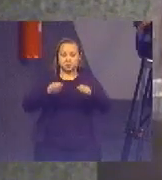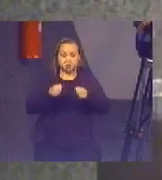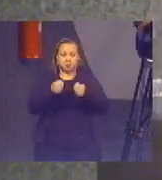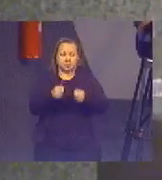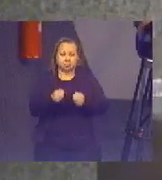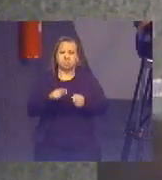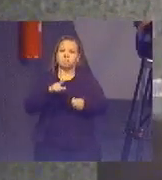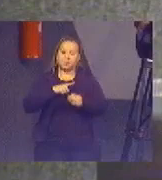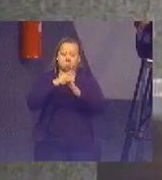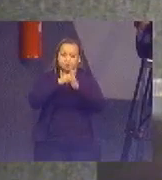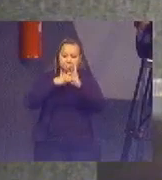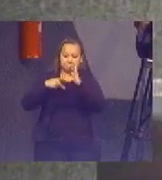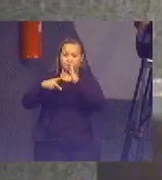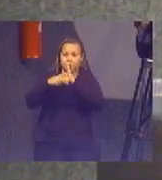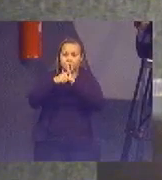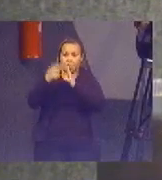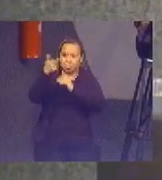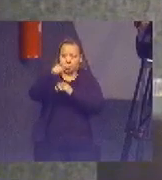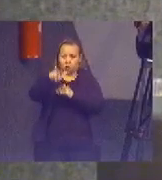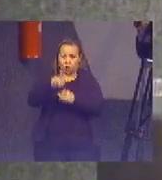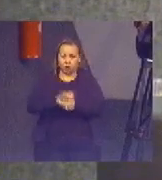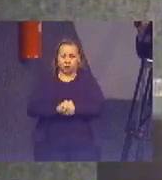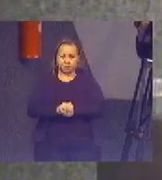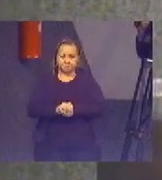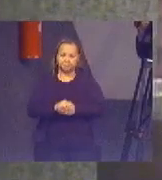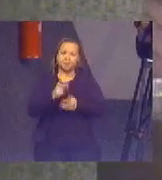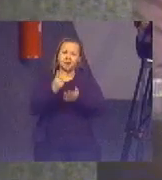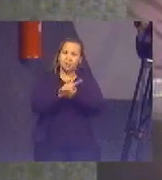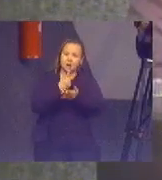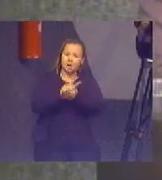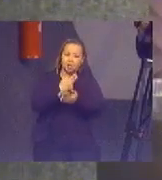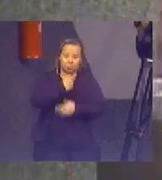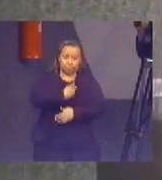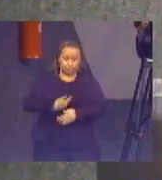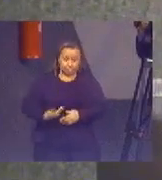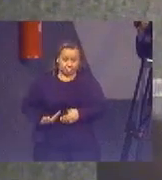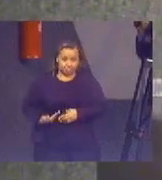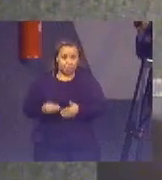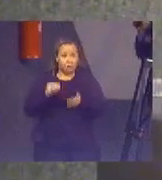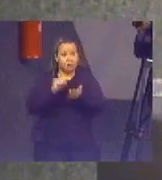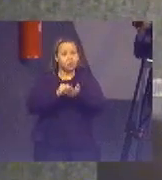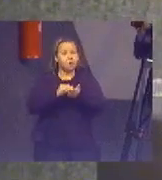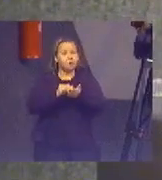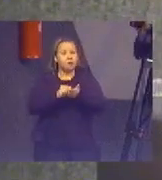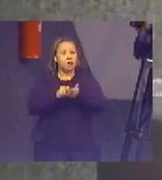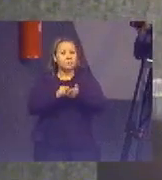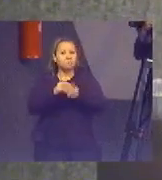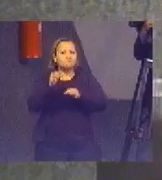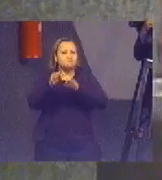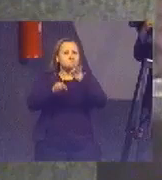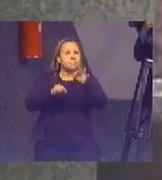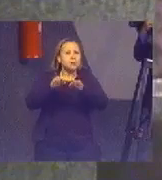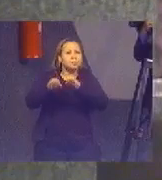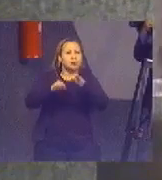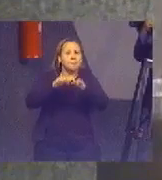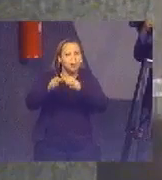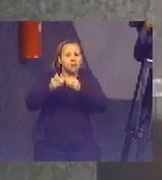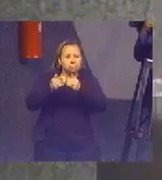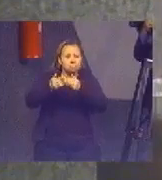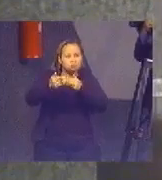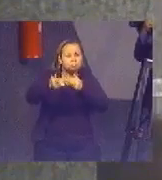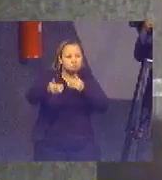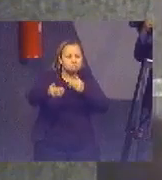prioridades. E falhas na governança. A ausência de um planejamento de longo prazo, ou seja, a Agenda 2030